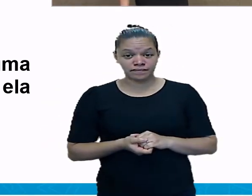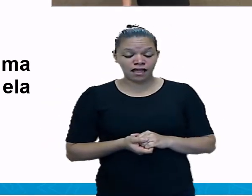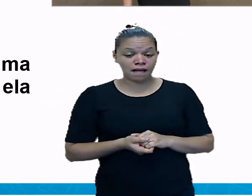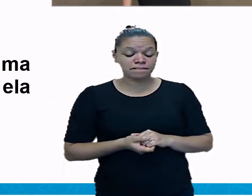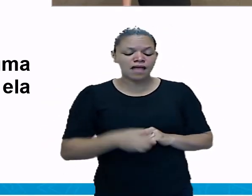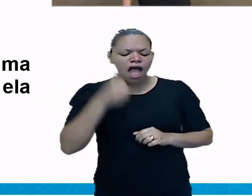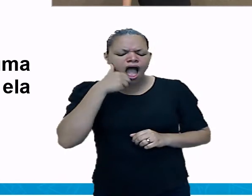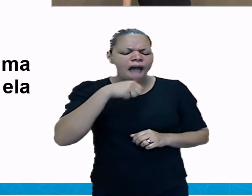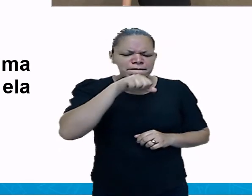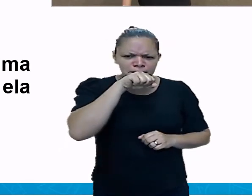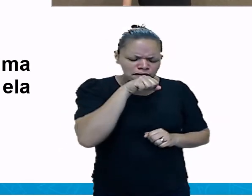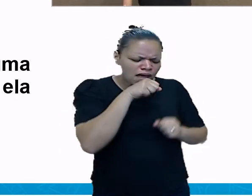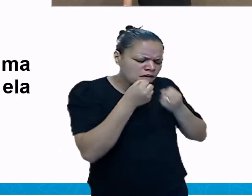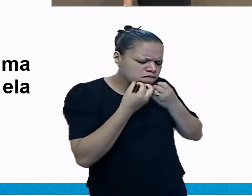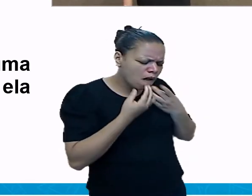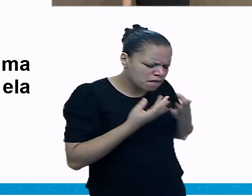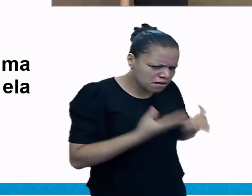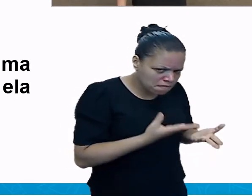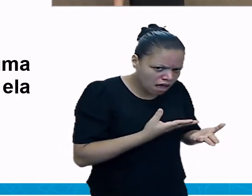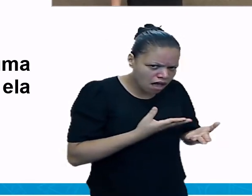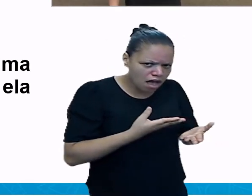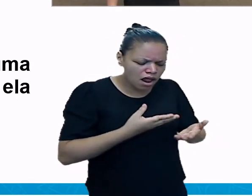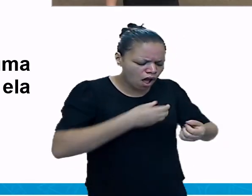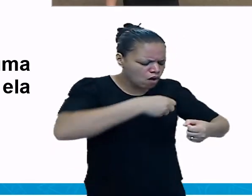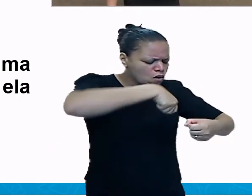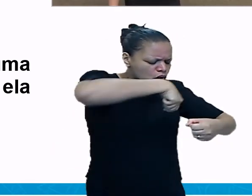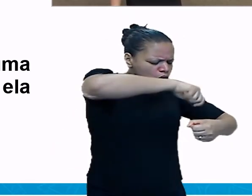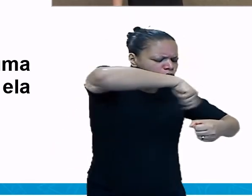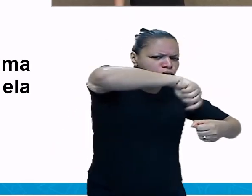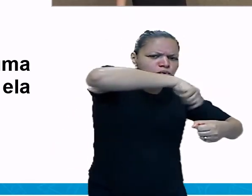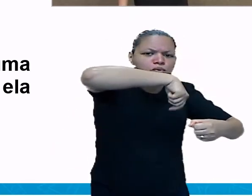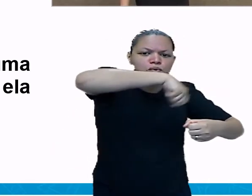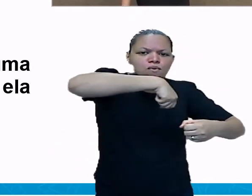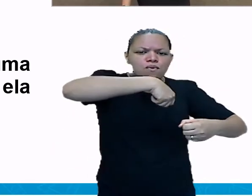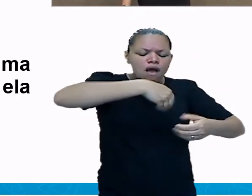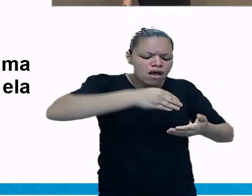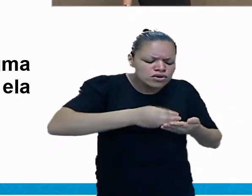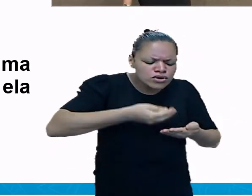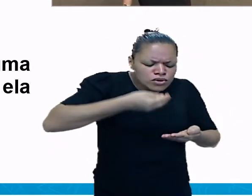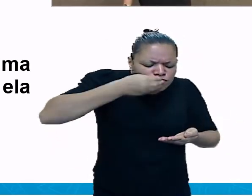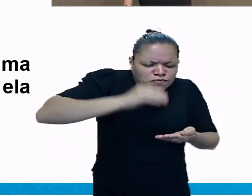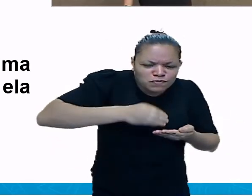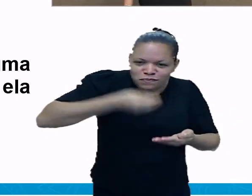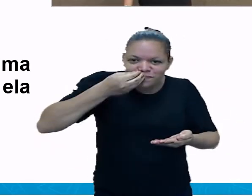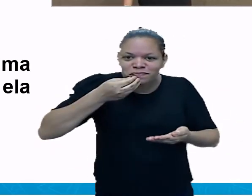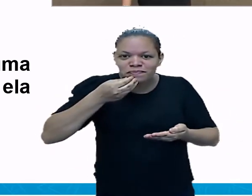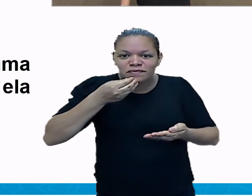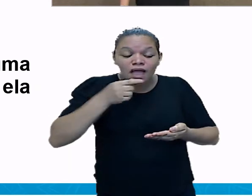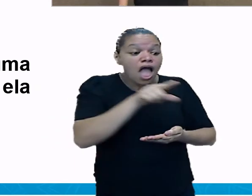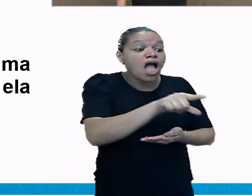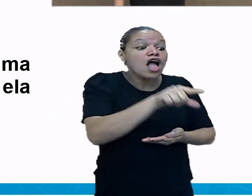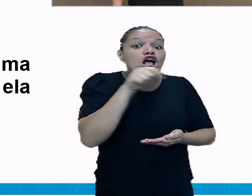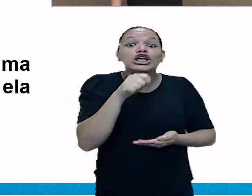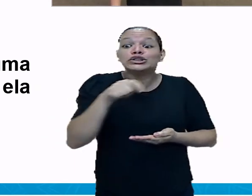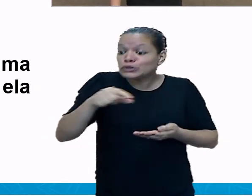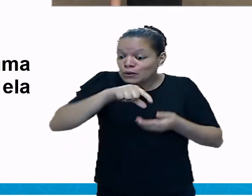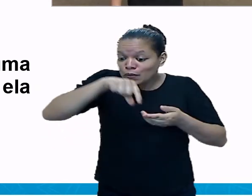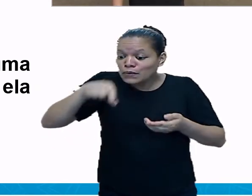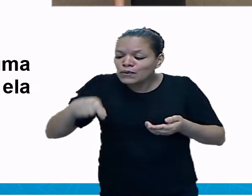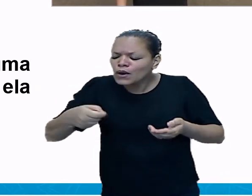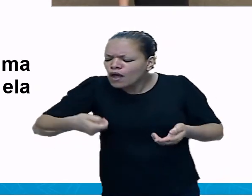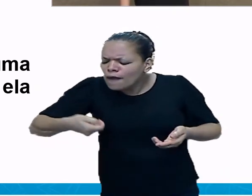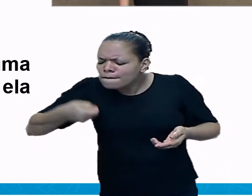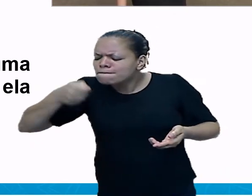preparar a sopa, mamãe escolheu uma colher de madeira. O que aconteceria se ela escolhesse uma de metal?